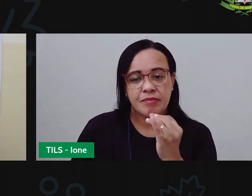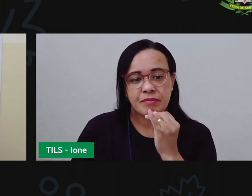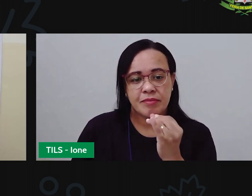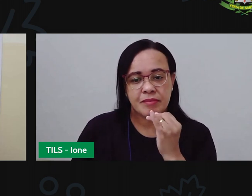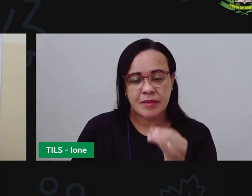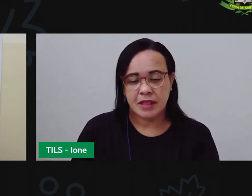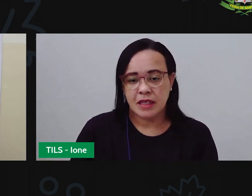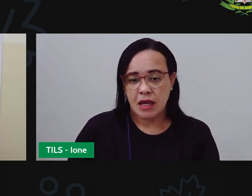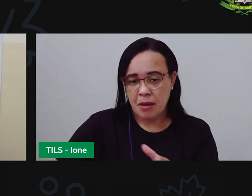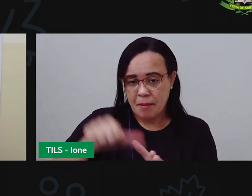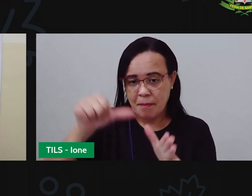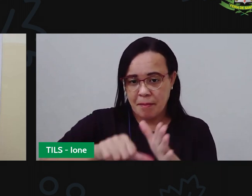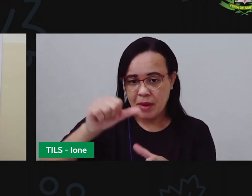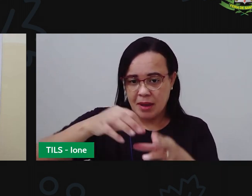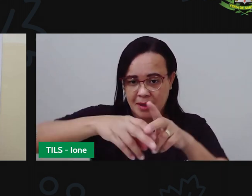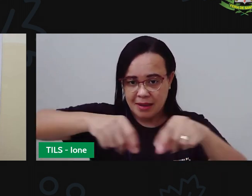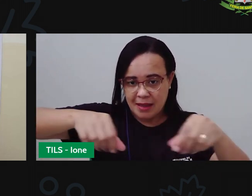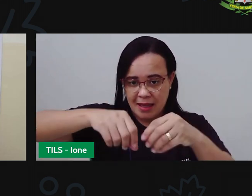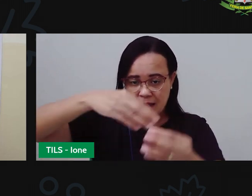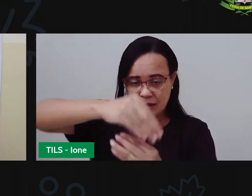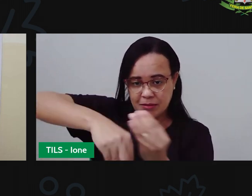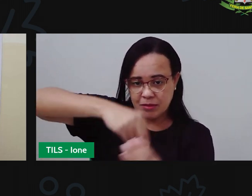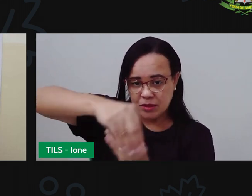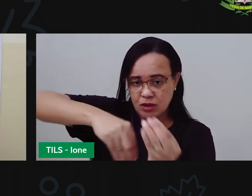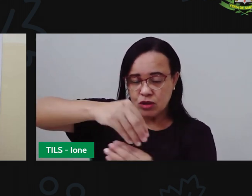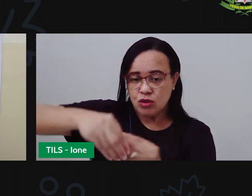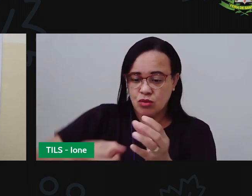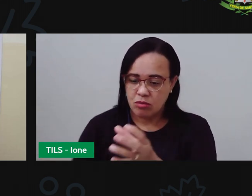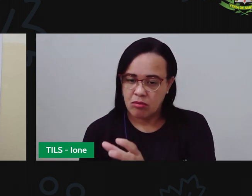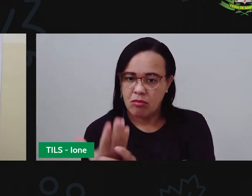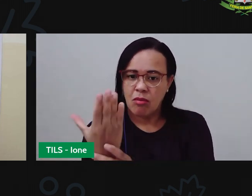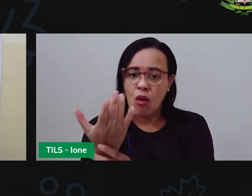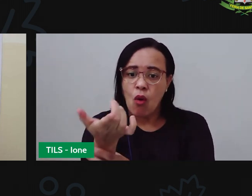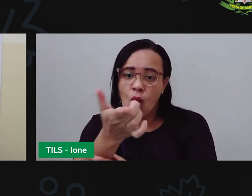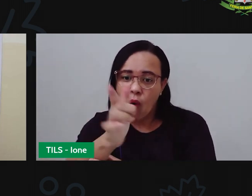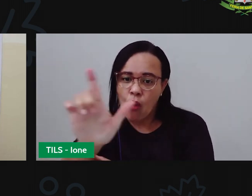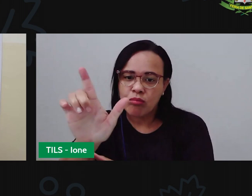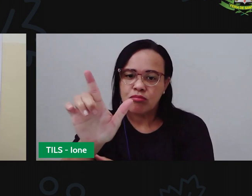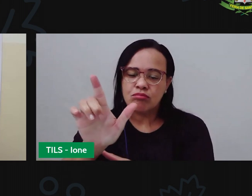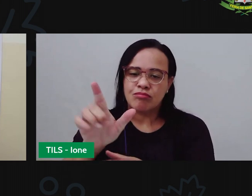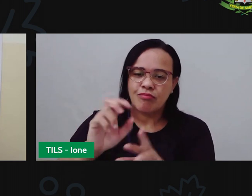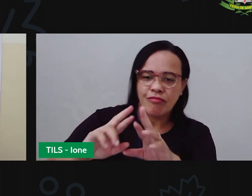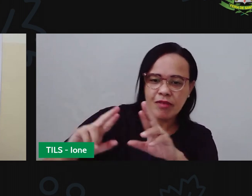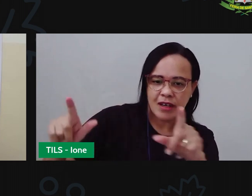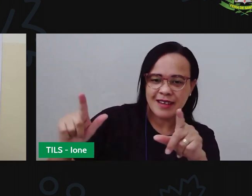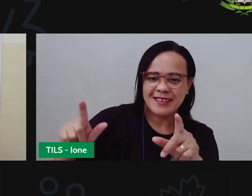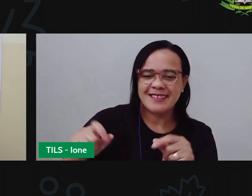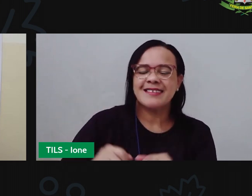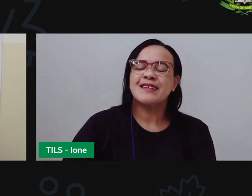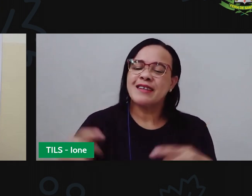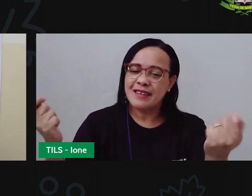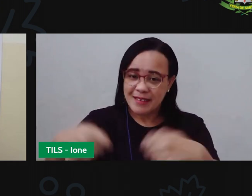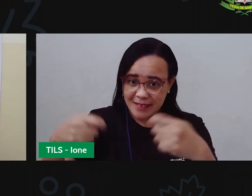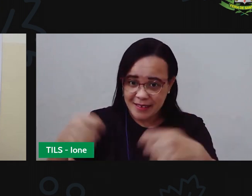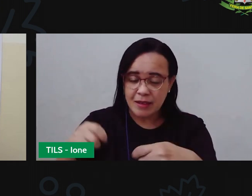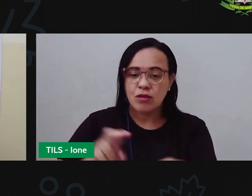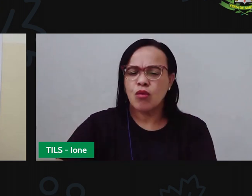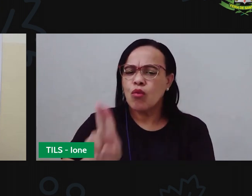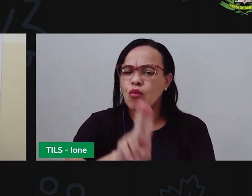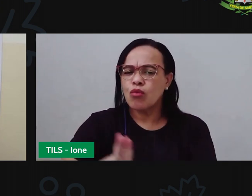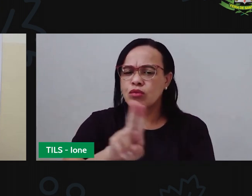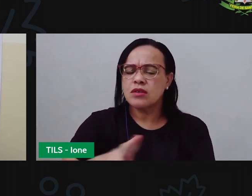composto orgânico, tá certo? Nesse processo, crianças, tem a ação de